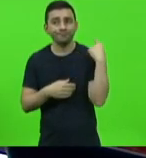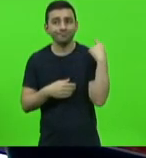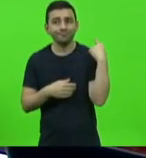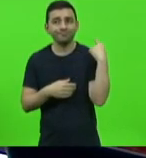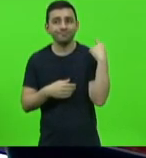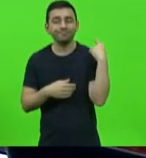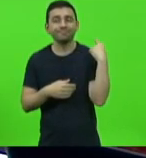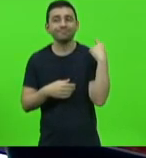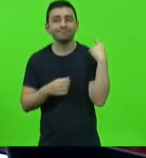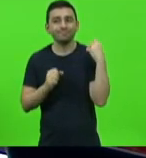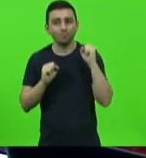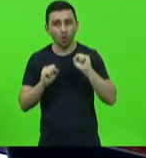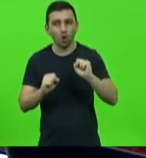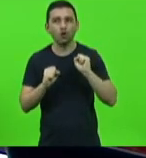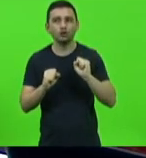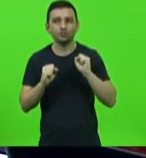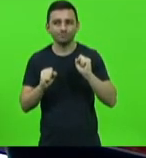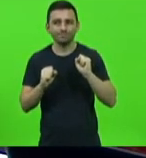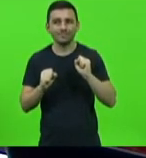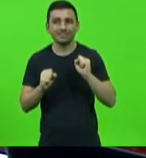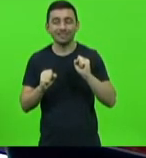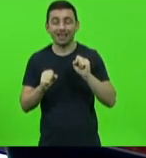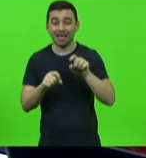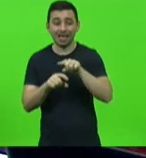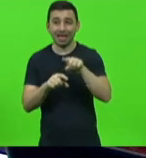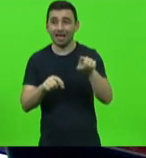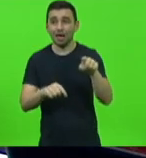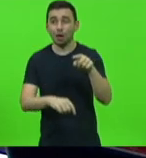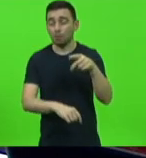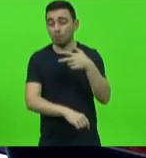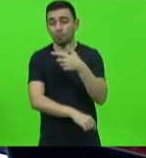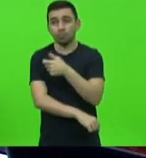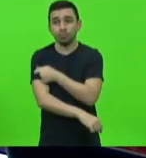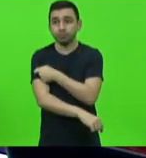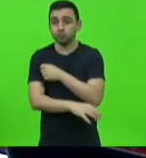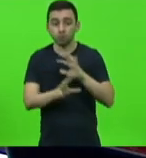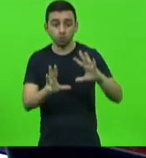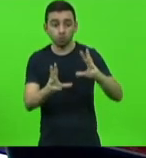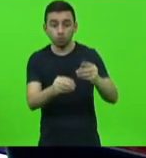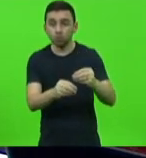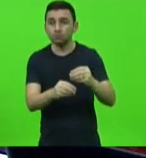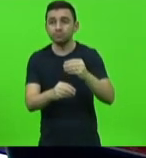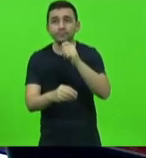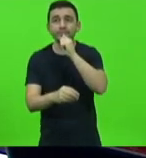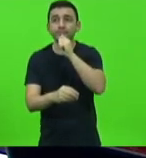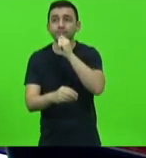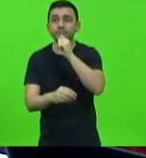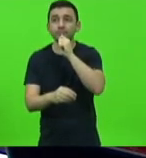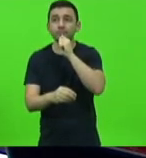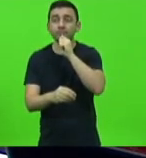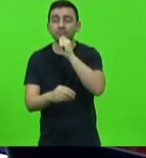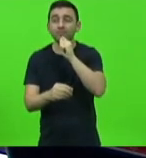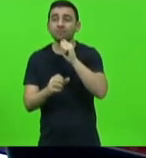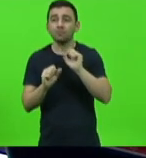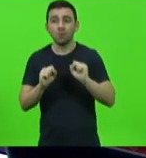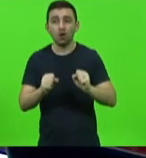esgotado sem que elas tenham sido todas elas aplicadas elas